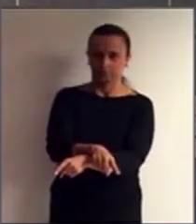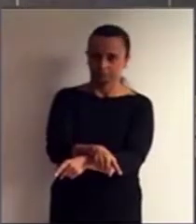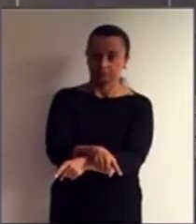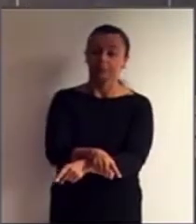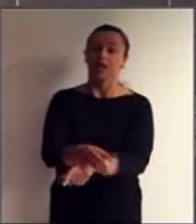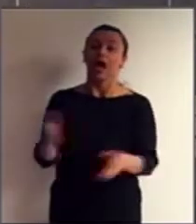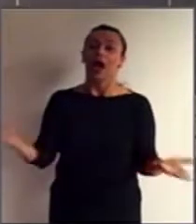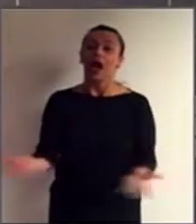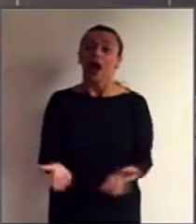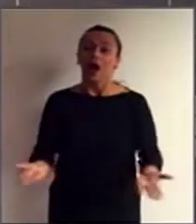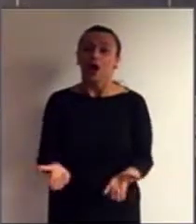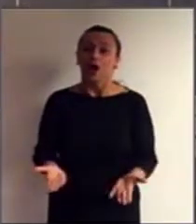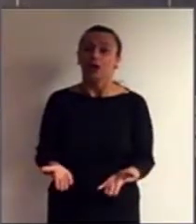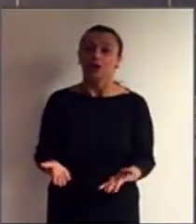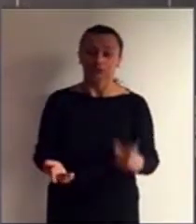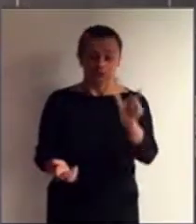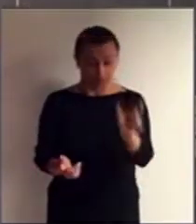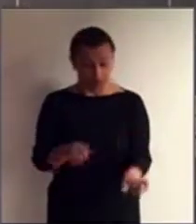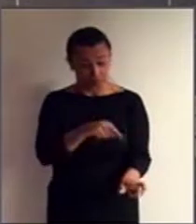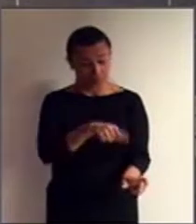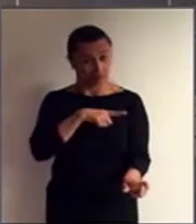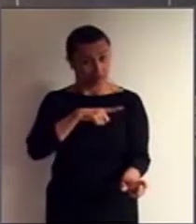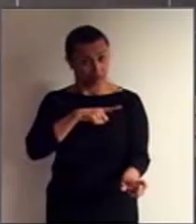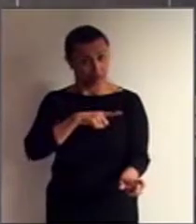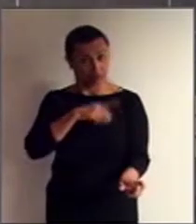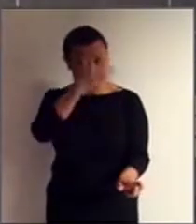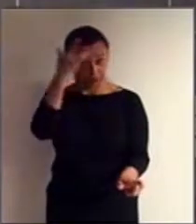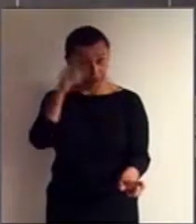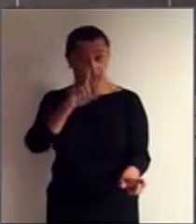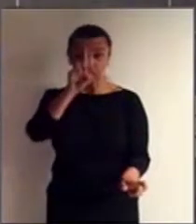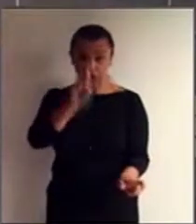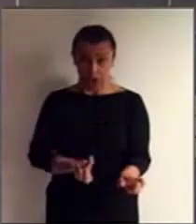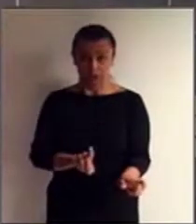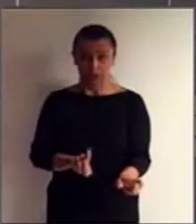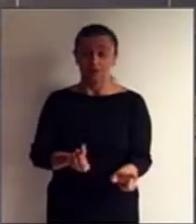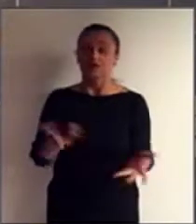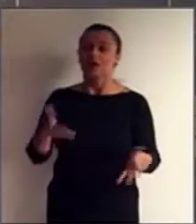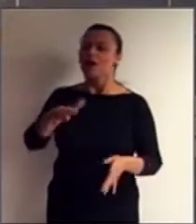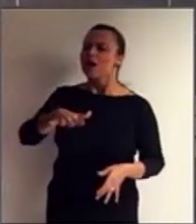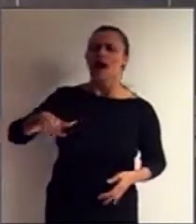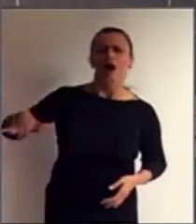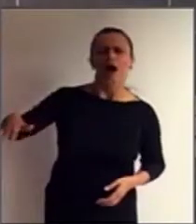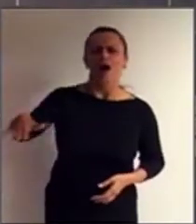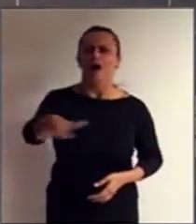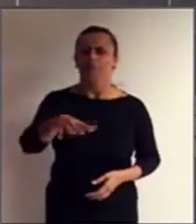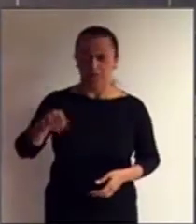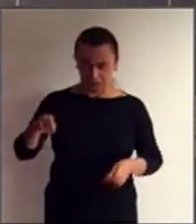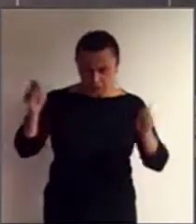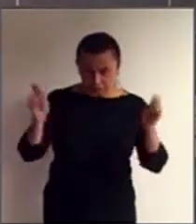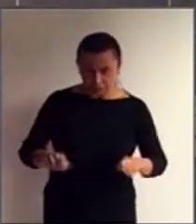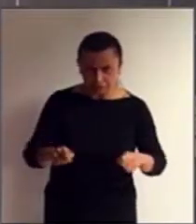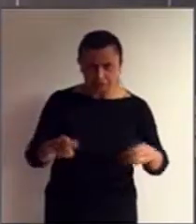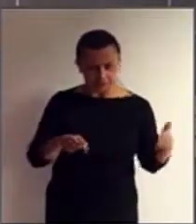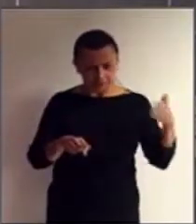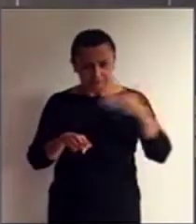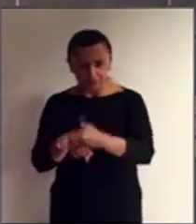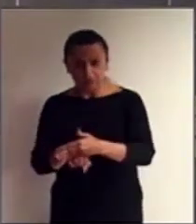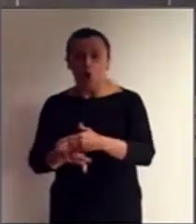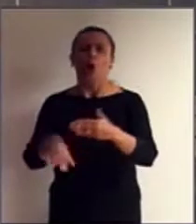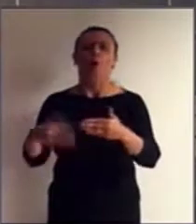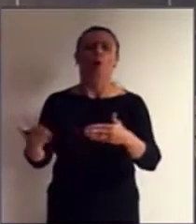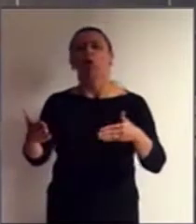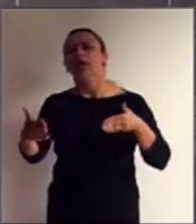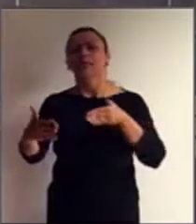como sujeito de direito e temos o ambiente que impede o exercício desses